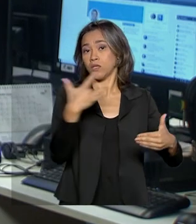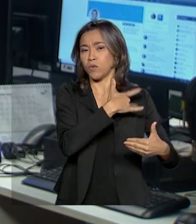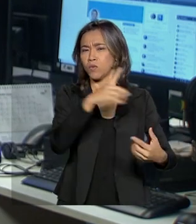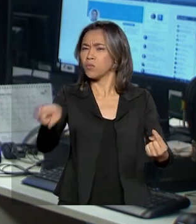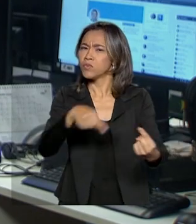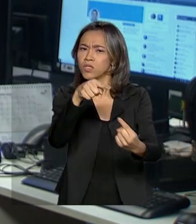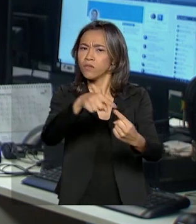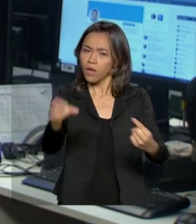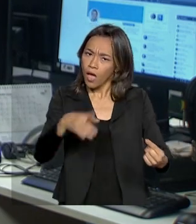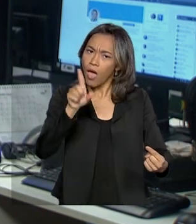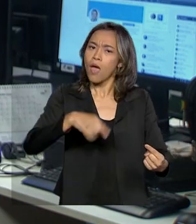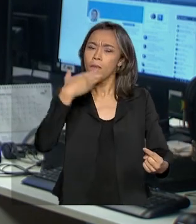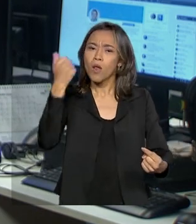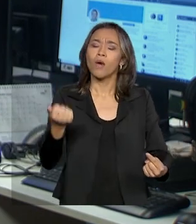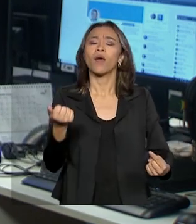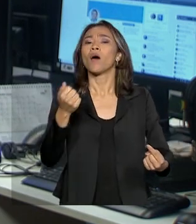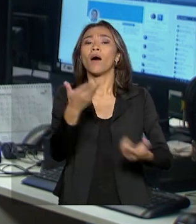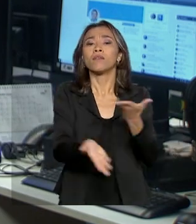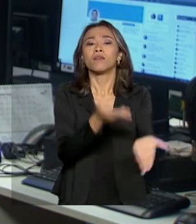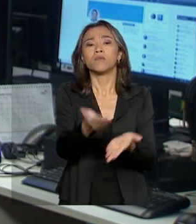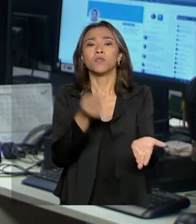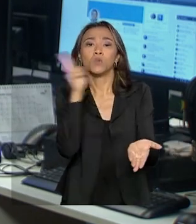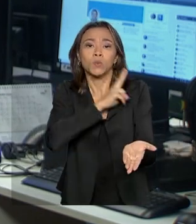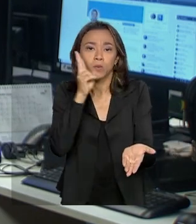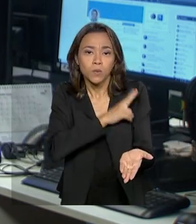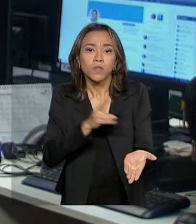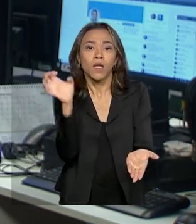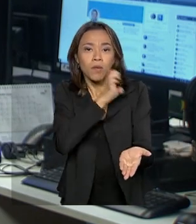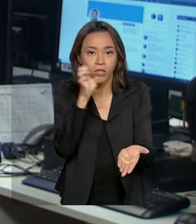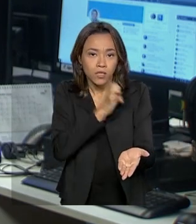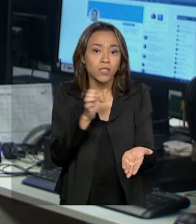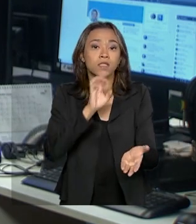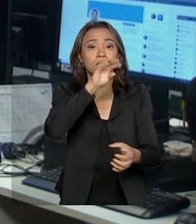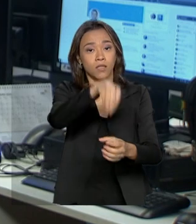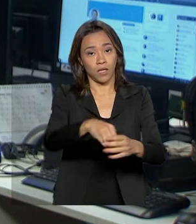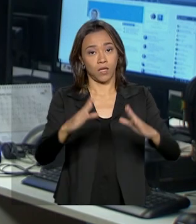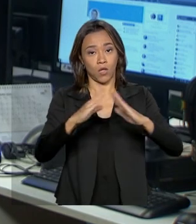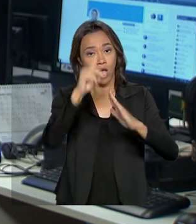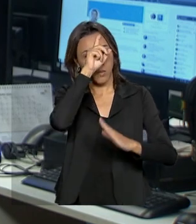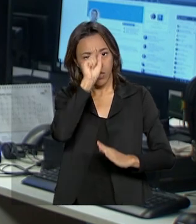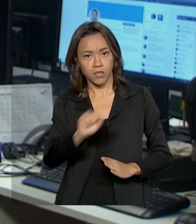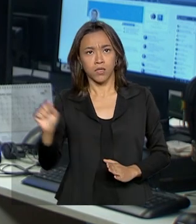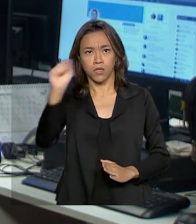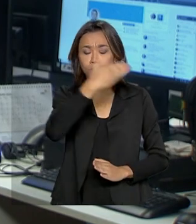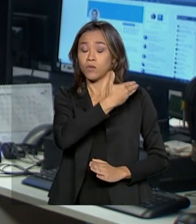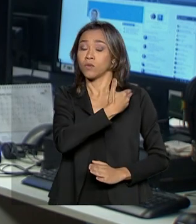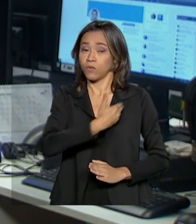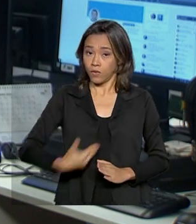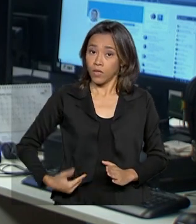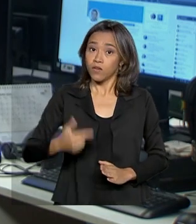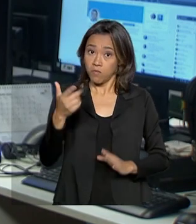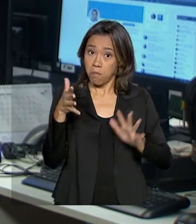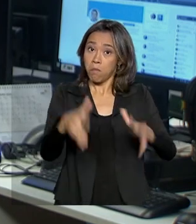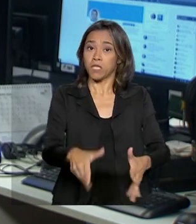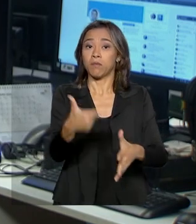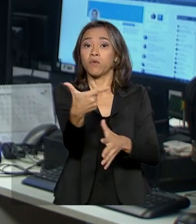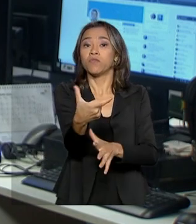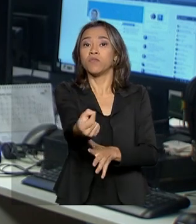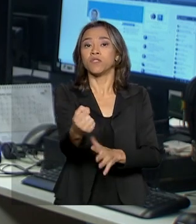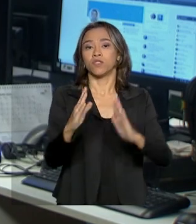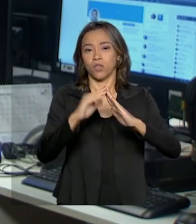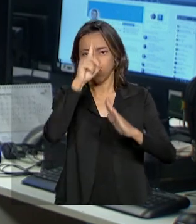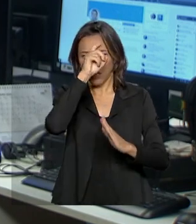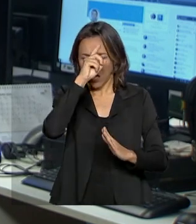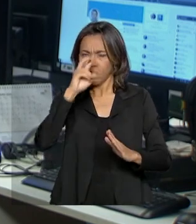urgência e emergência do SUS. Nos últimos seis meses, 20 hospitais participaram da iniciativa e tiveram resultado